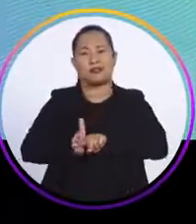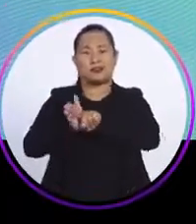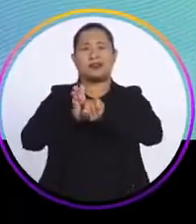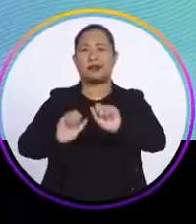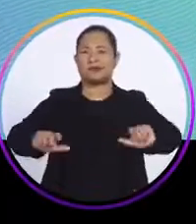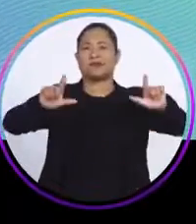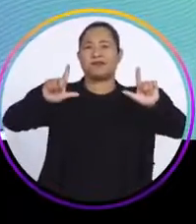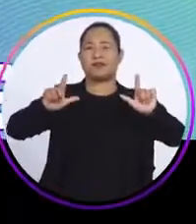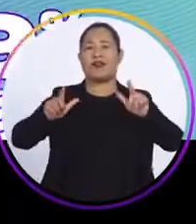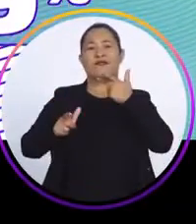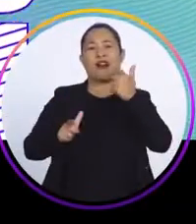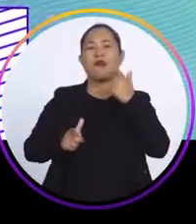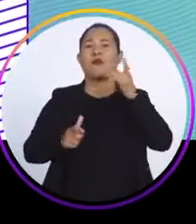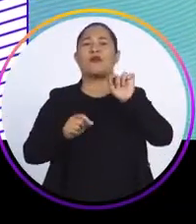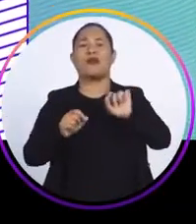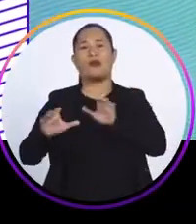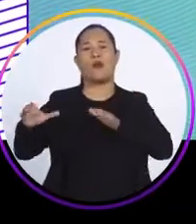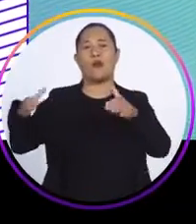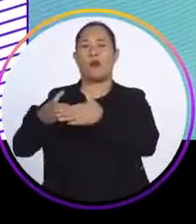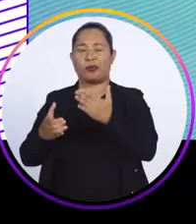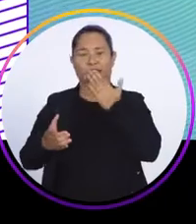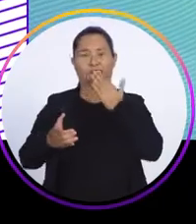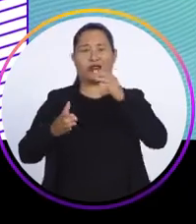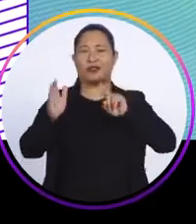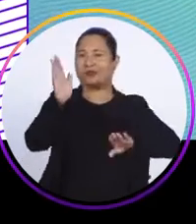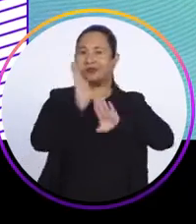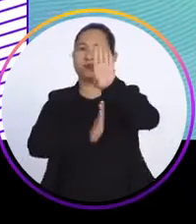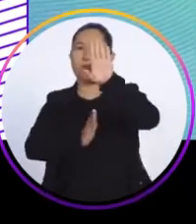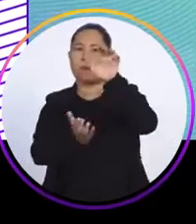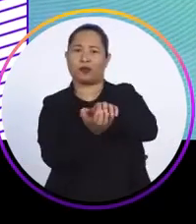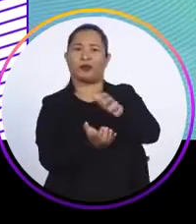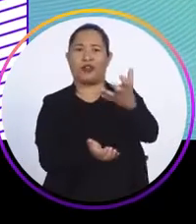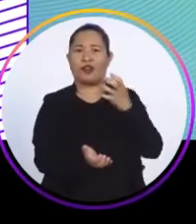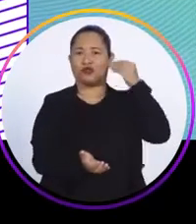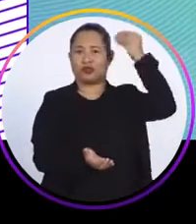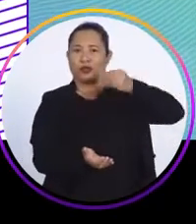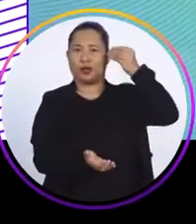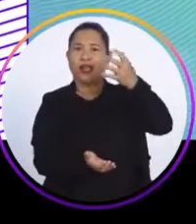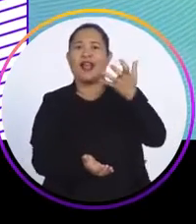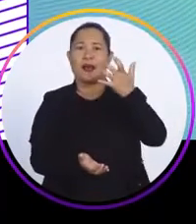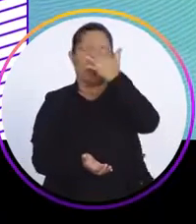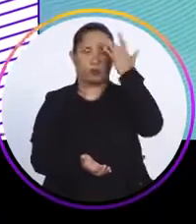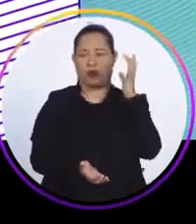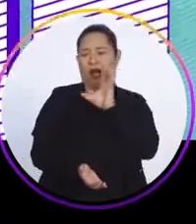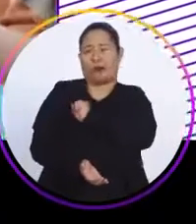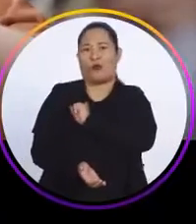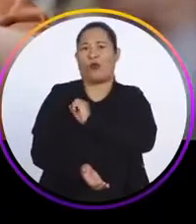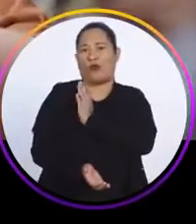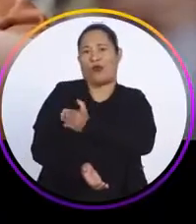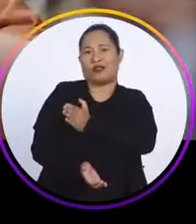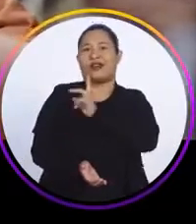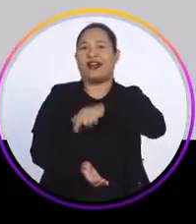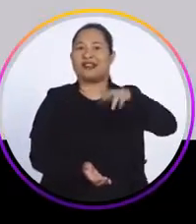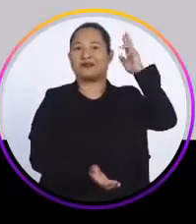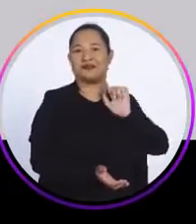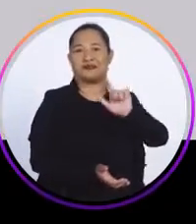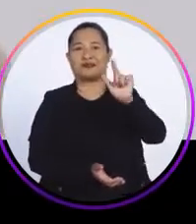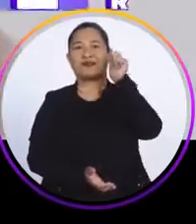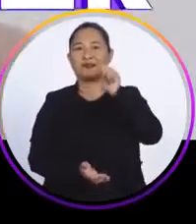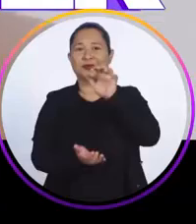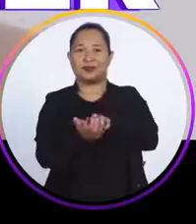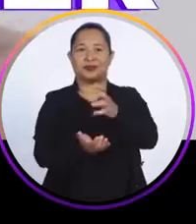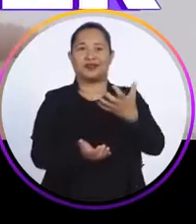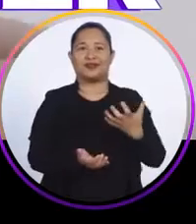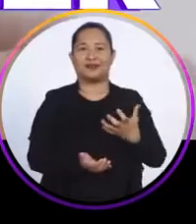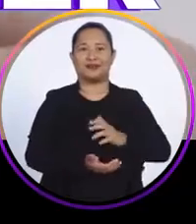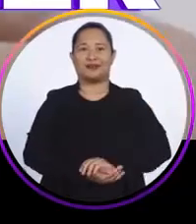time e data confirma. A campanha da mudança está na frente. Os pernambucanos querem experiência. Querem quem tem amor no coração. É Raquel Lira,